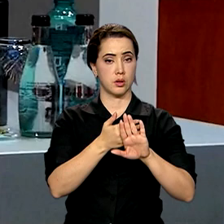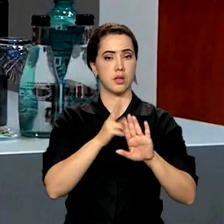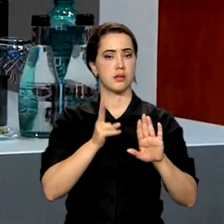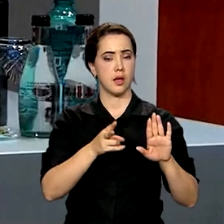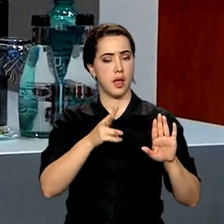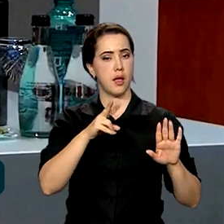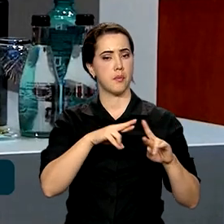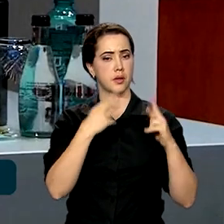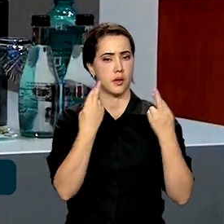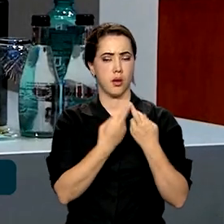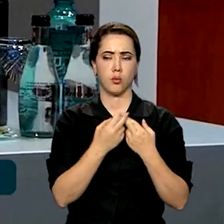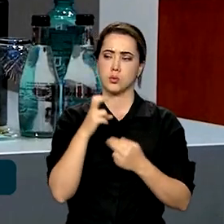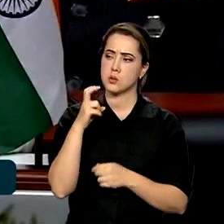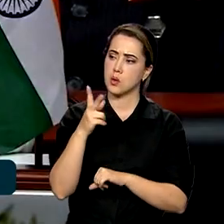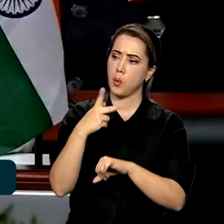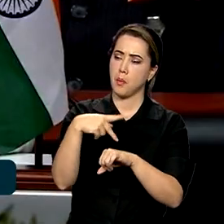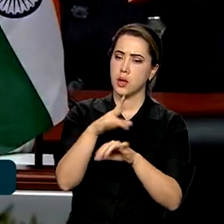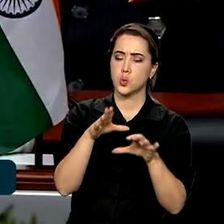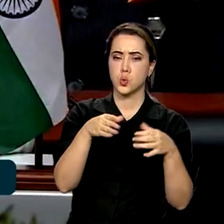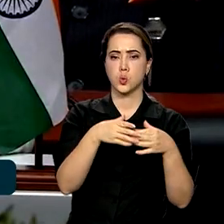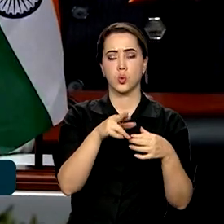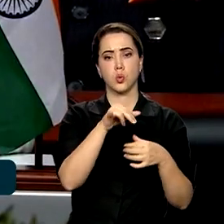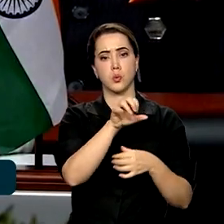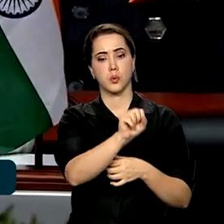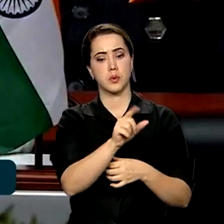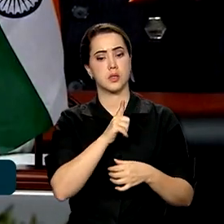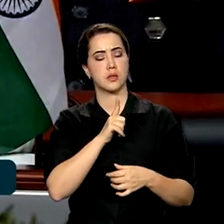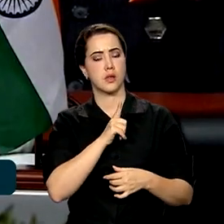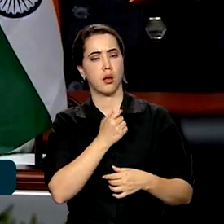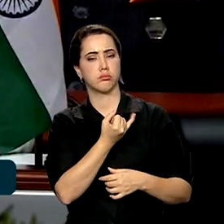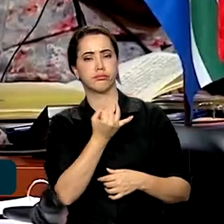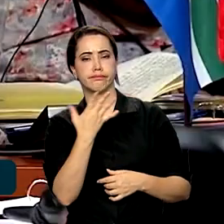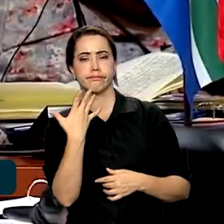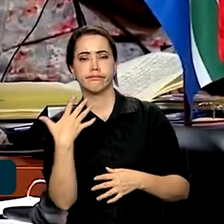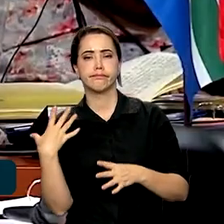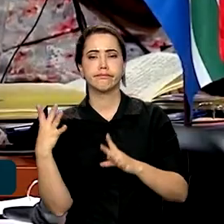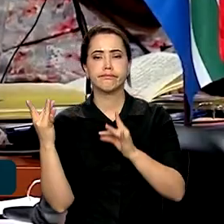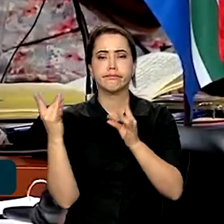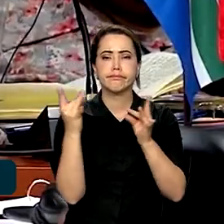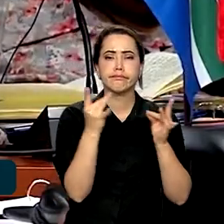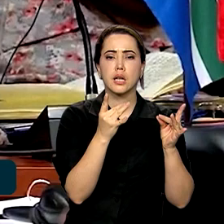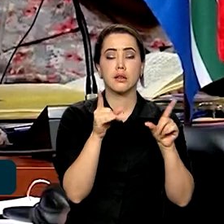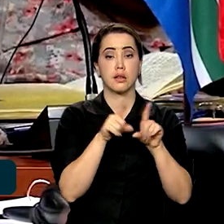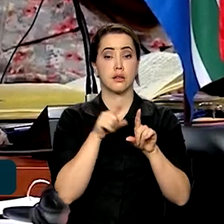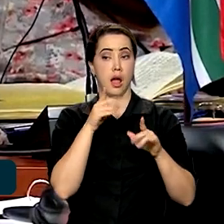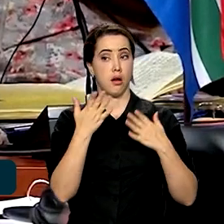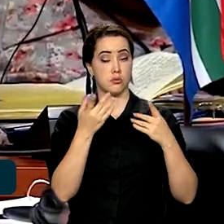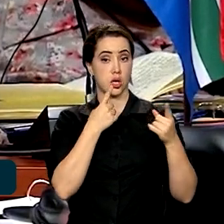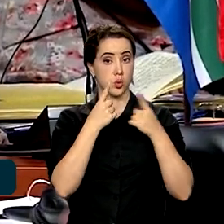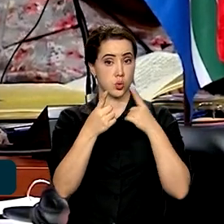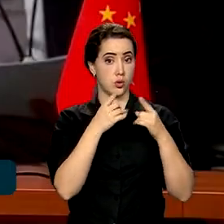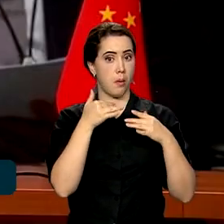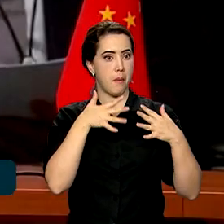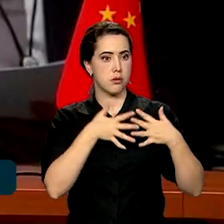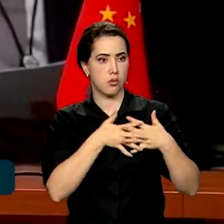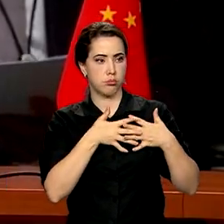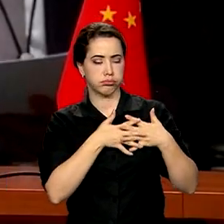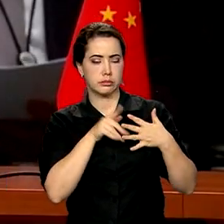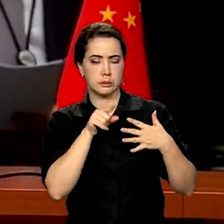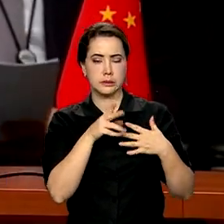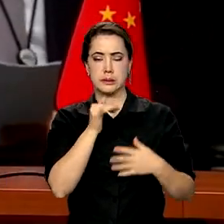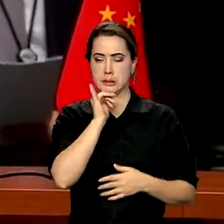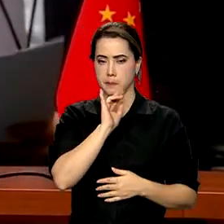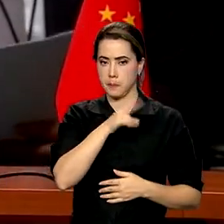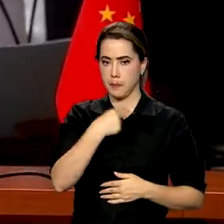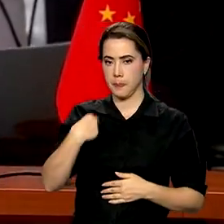posição de cada um dos cinco países que formam o BRICS, existem peculiaridades que tornam essas negociações mais complexas. A China,